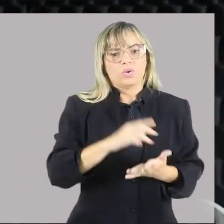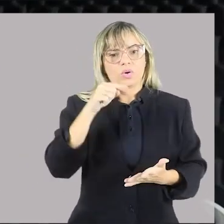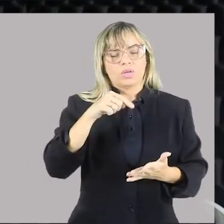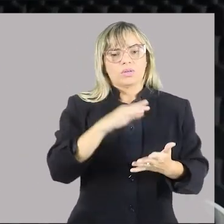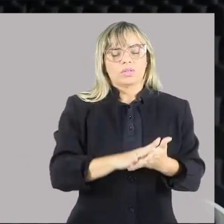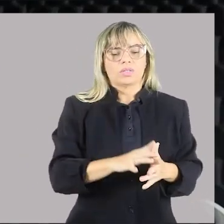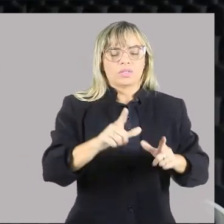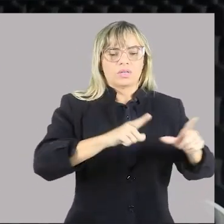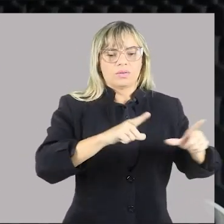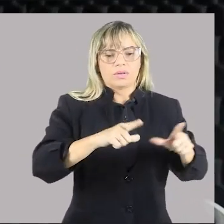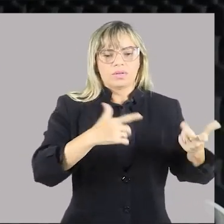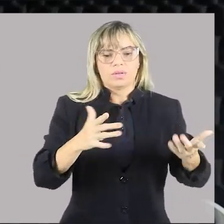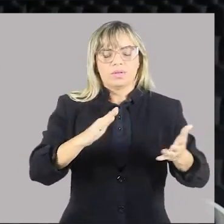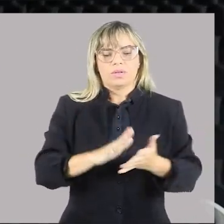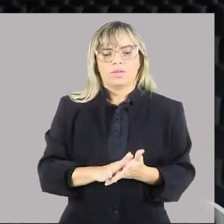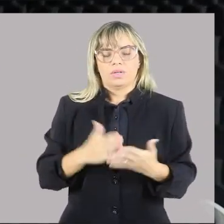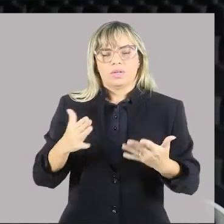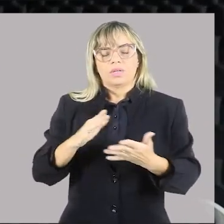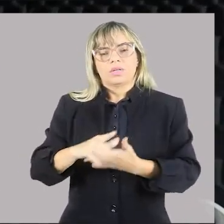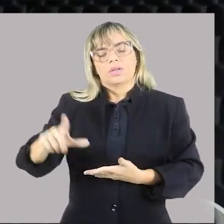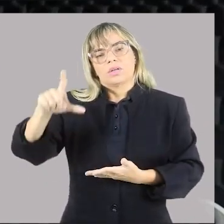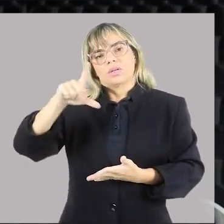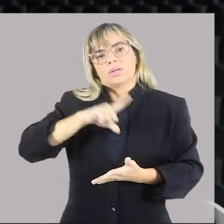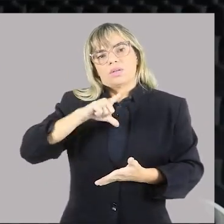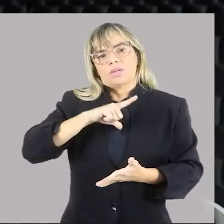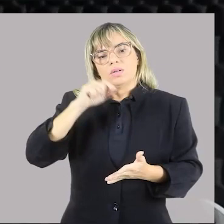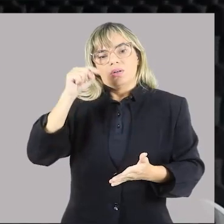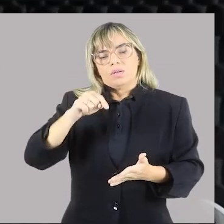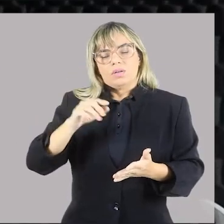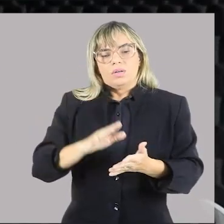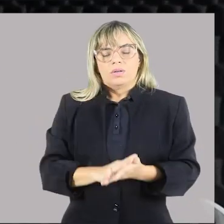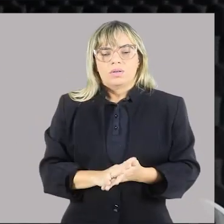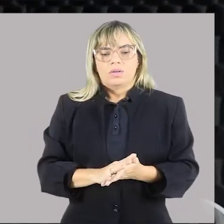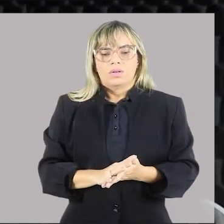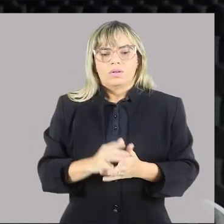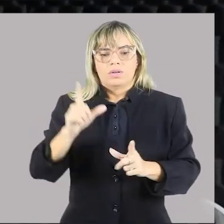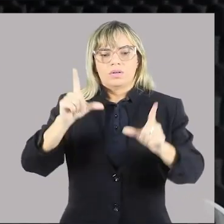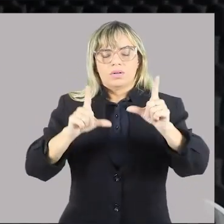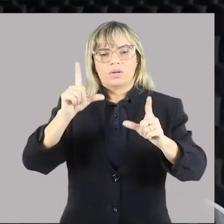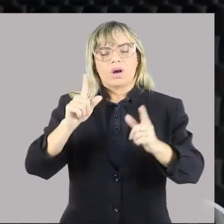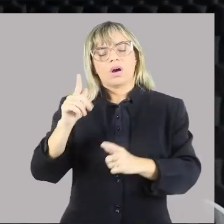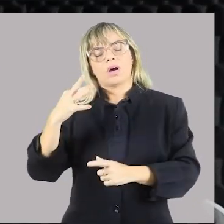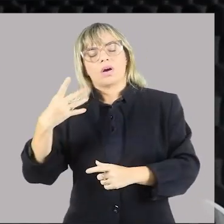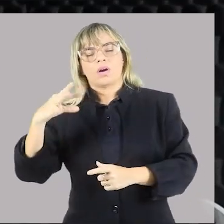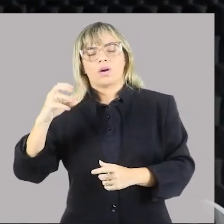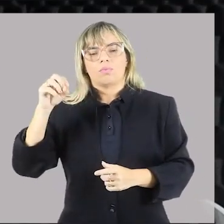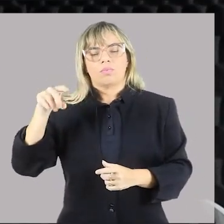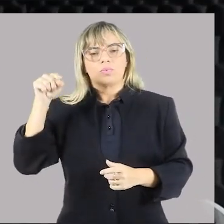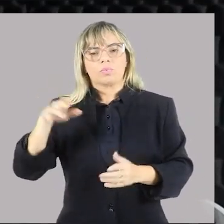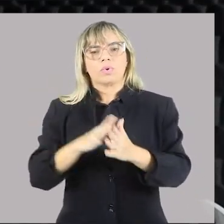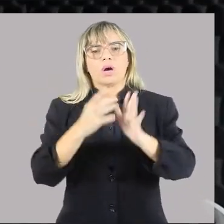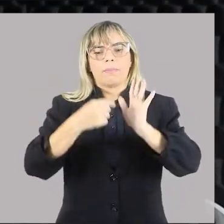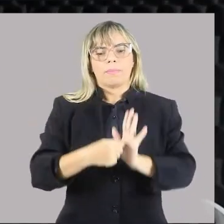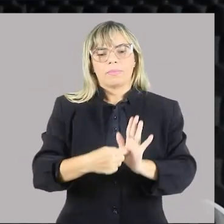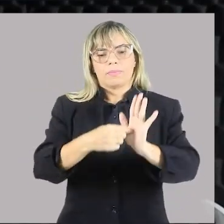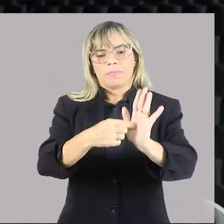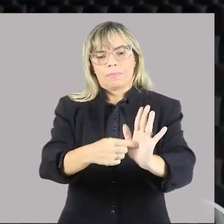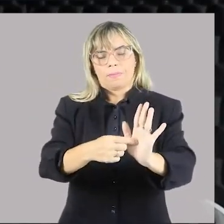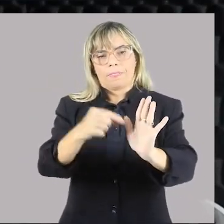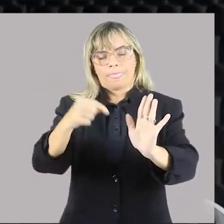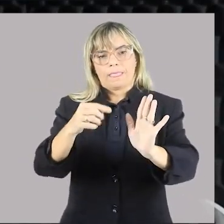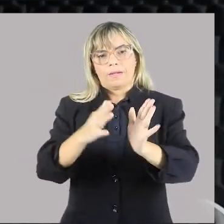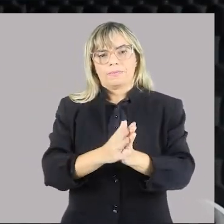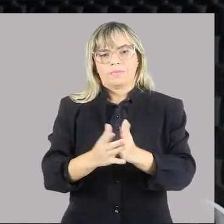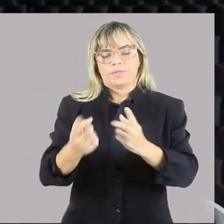Globo acabou retratando esse tipo de problemática denominada de Avenida Brasil. Mas assim, ela